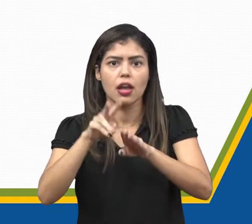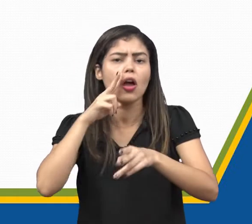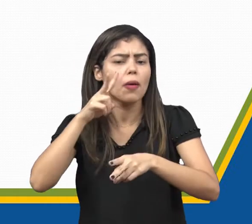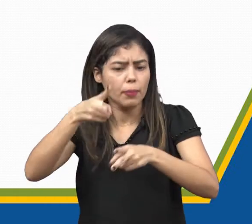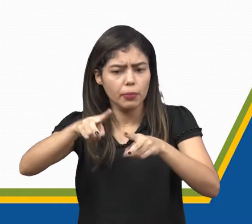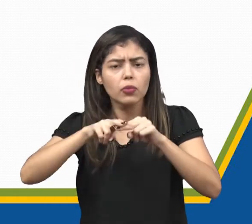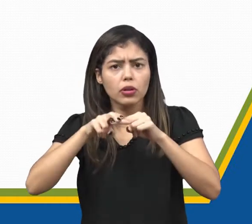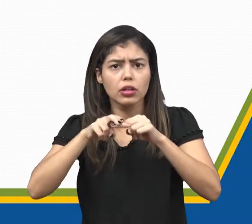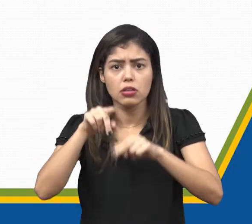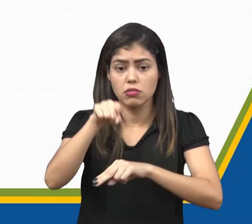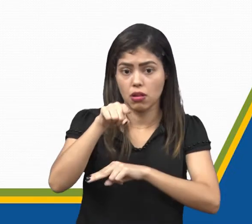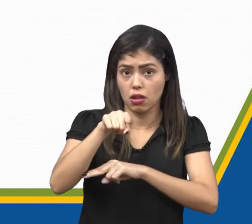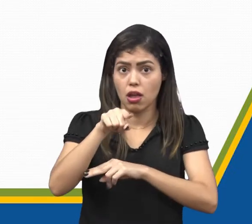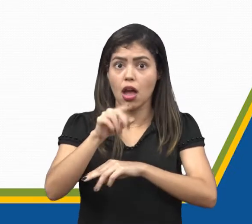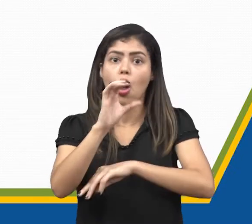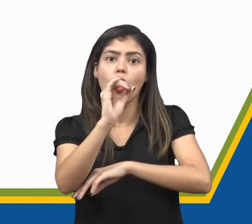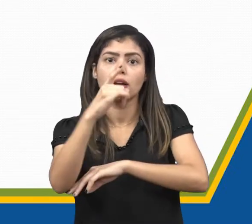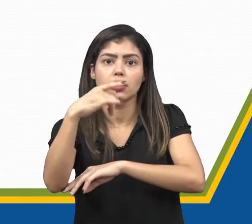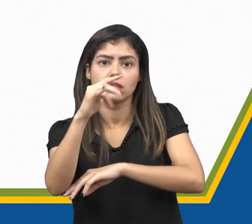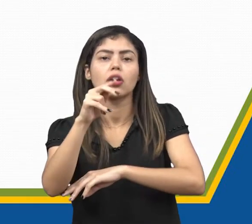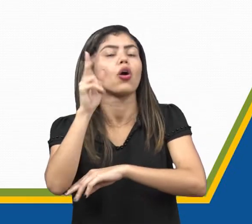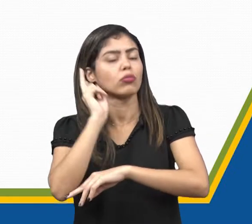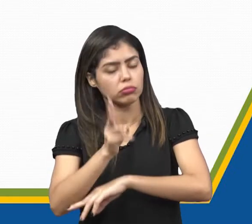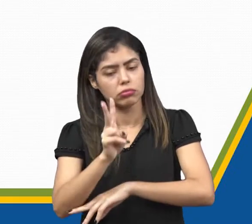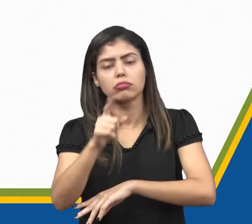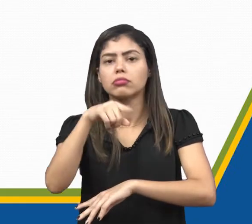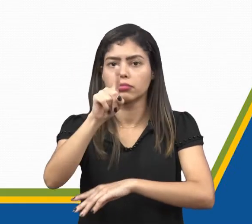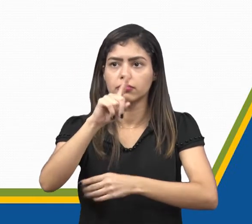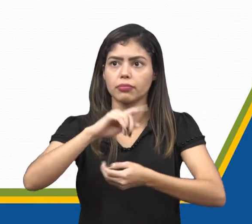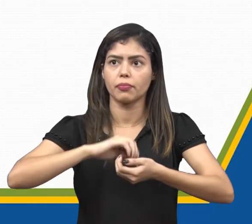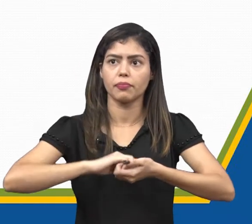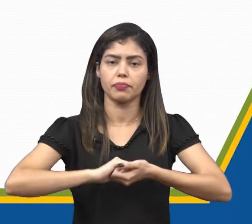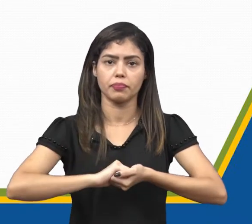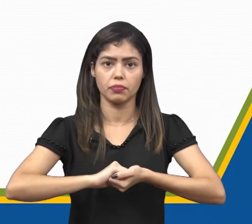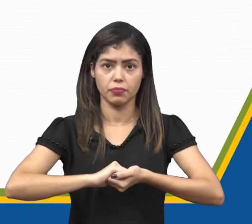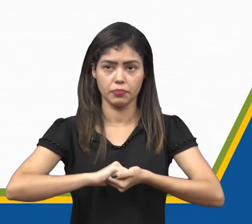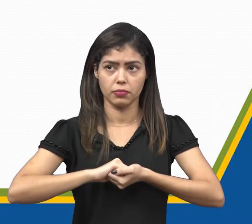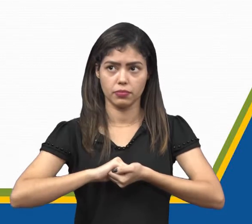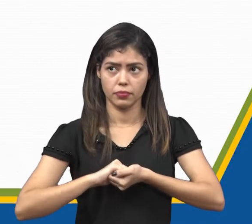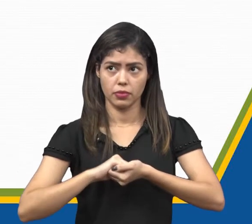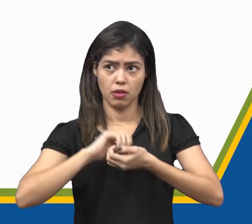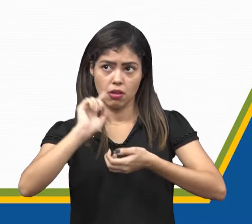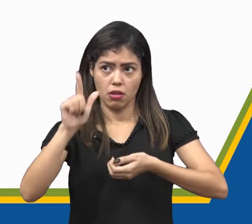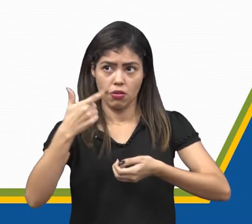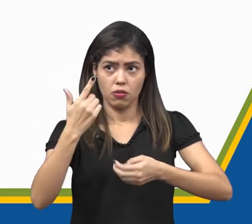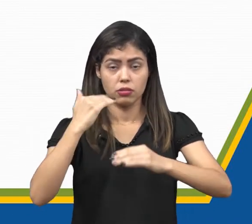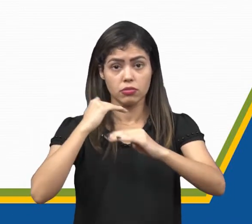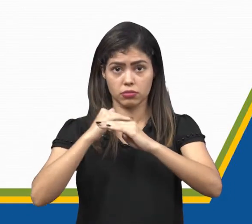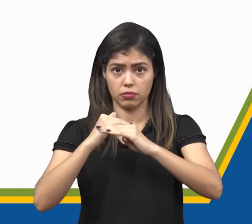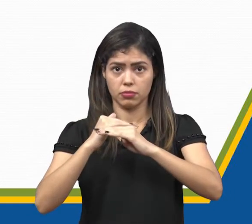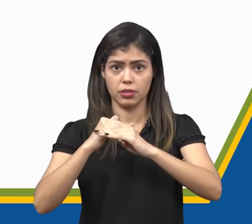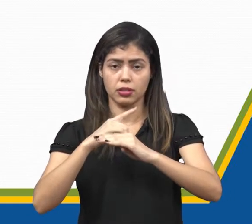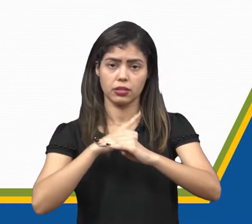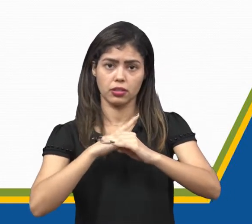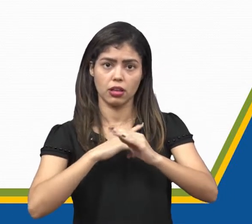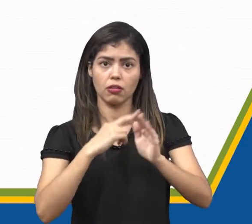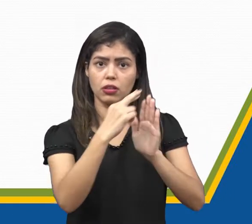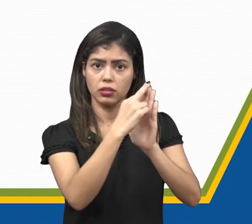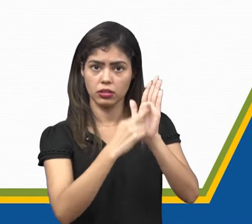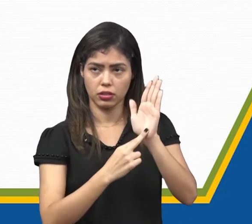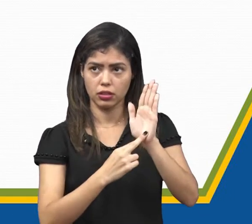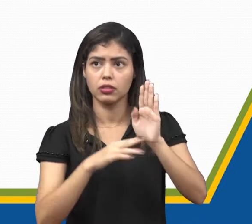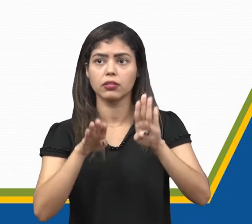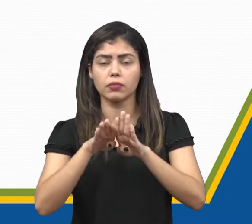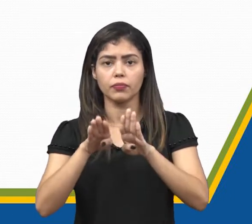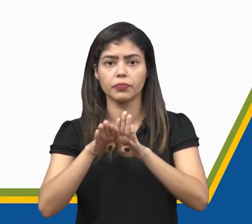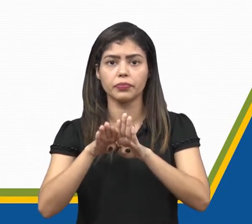oxítonas continuam sendo acentuadas. Outra situação que ocorreu após o acordo ortográfico da